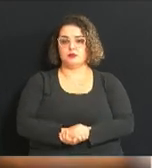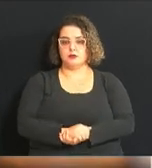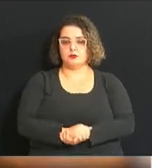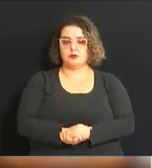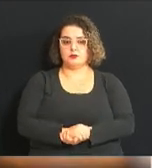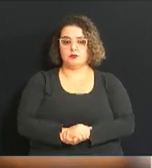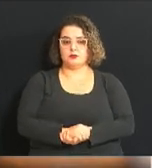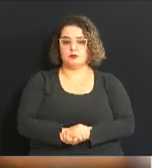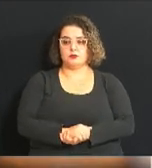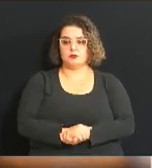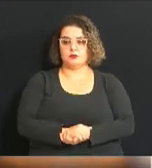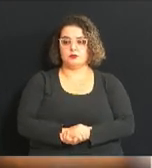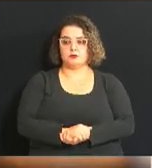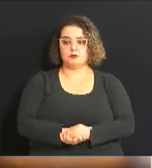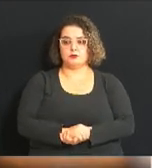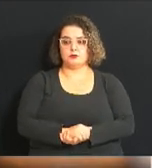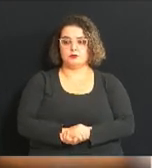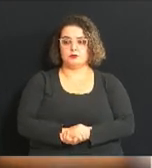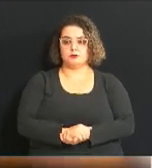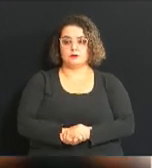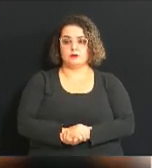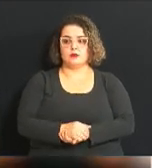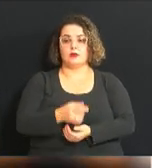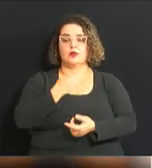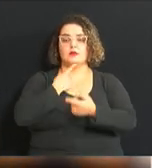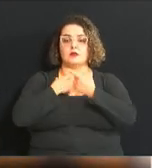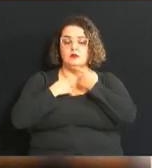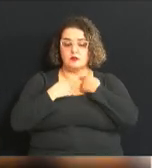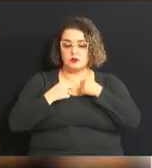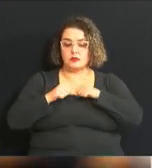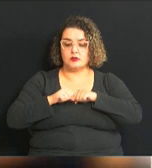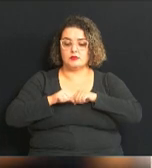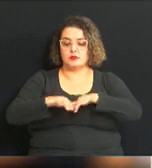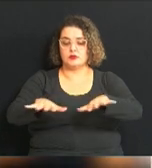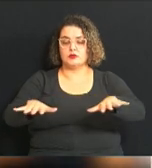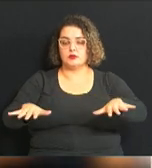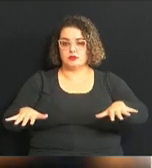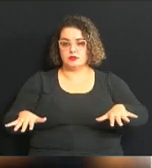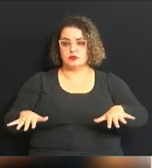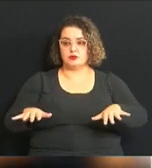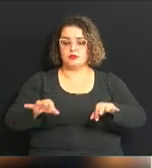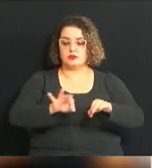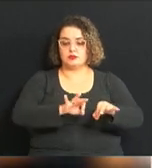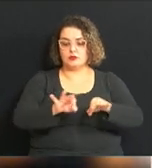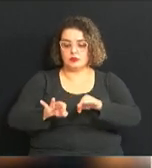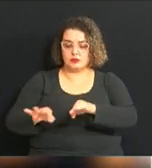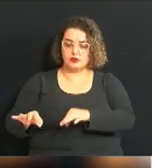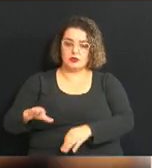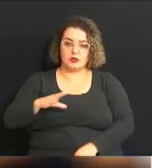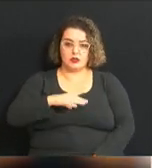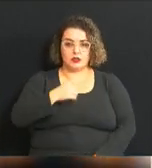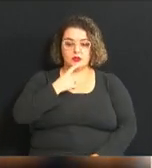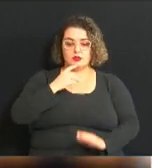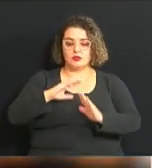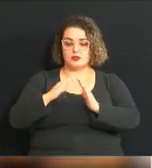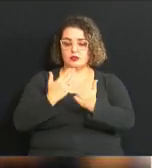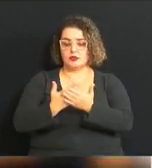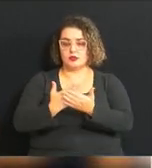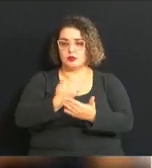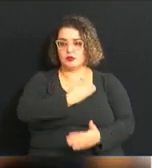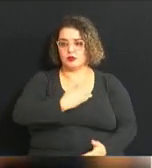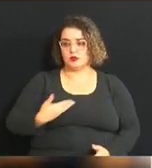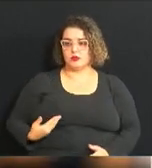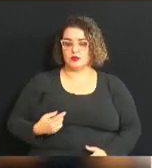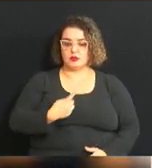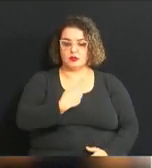de uma necessidade de uma projeção. Hoje, na rede municipal, nós temos um total de 152